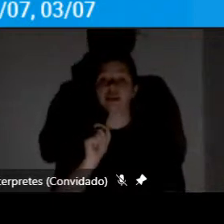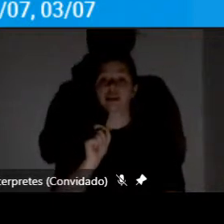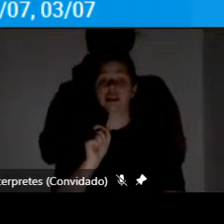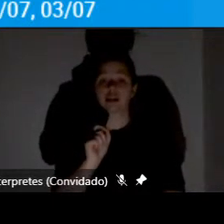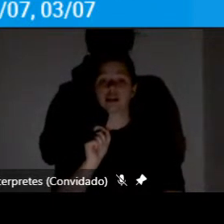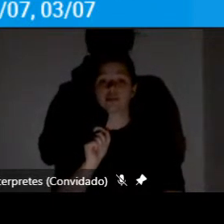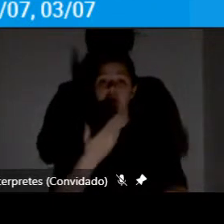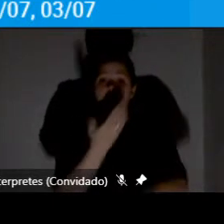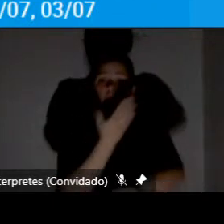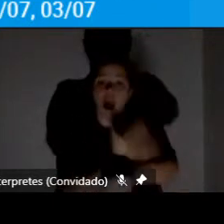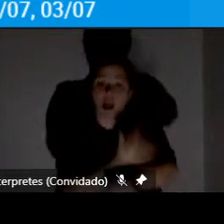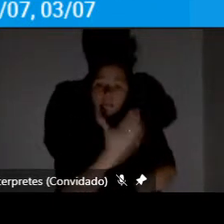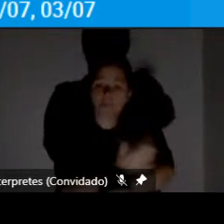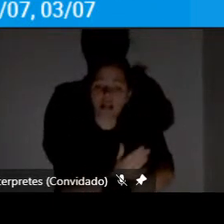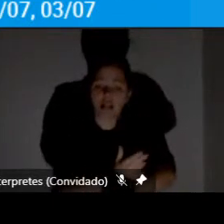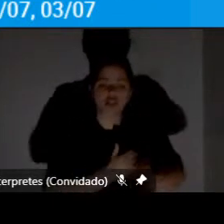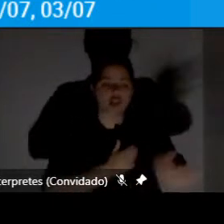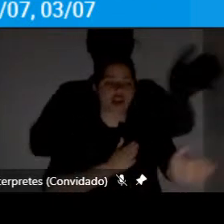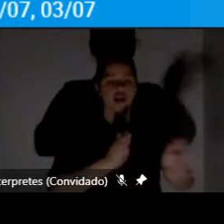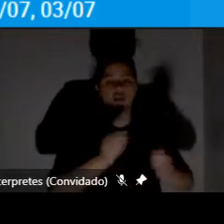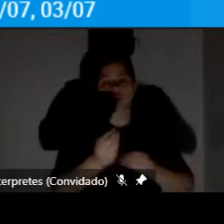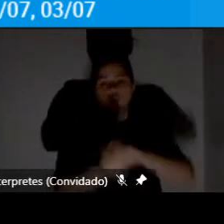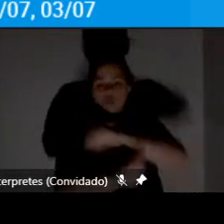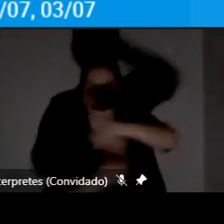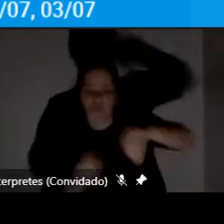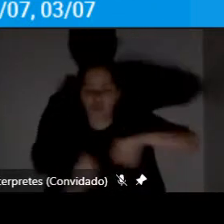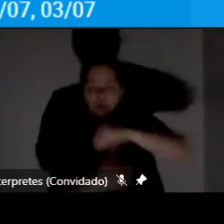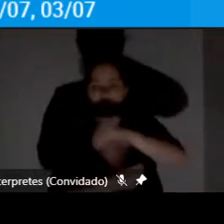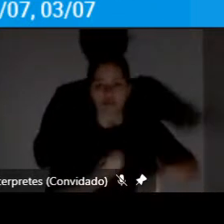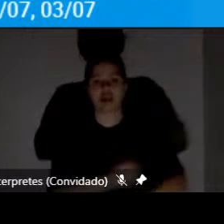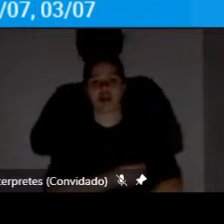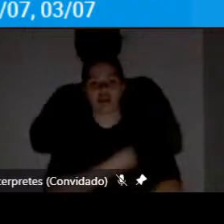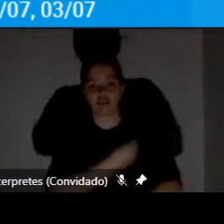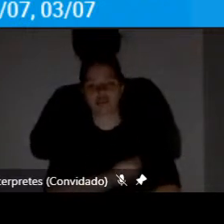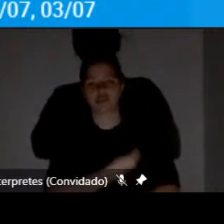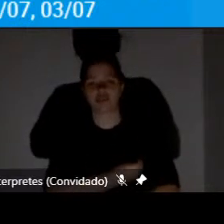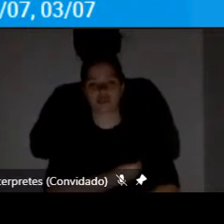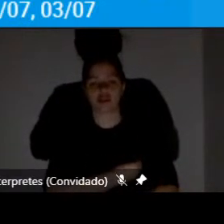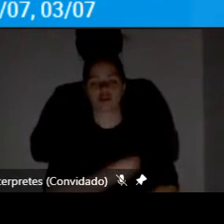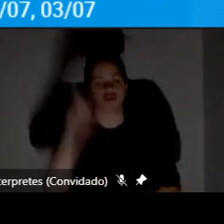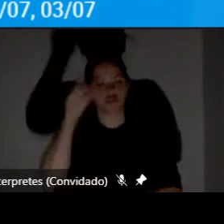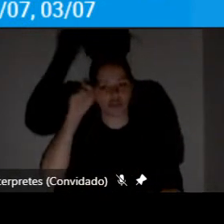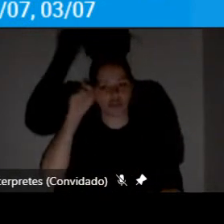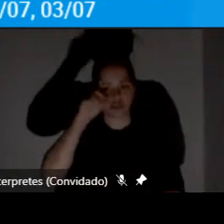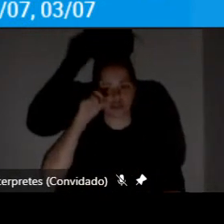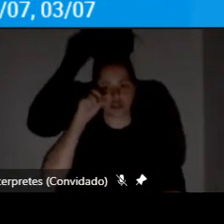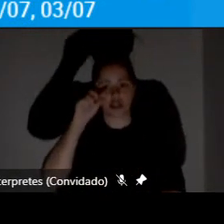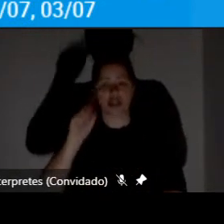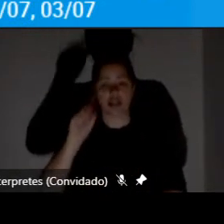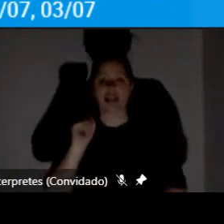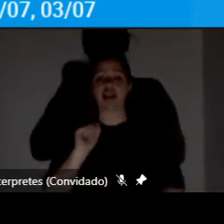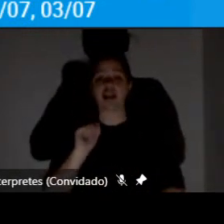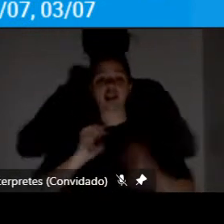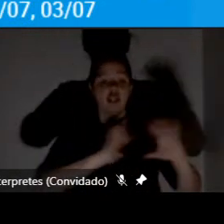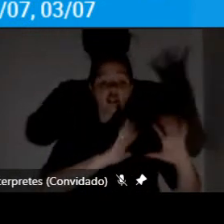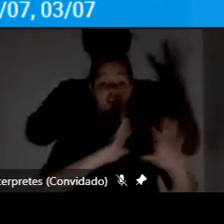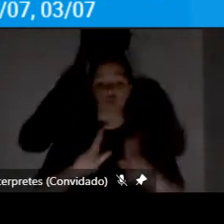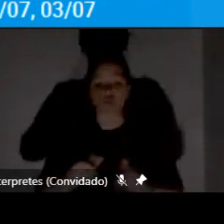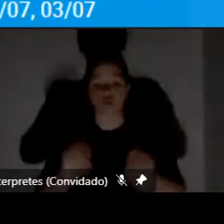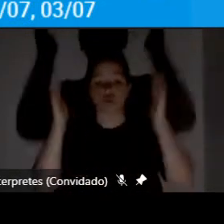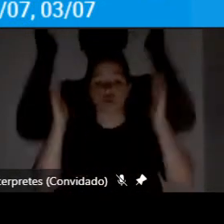prática do movimento vivido e corporificado no cotidiano. que todo mundo já